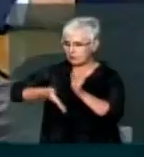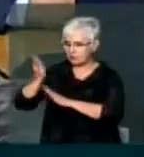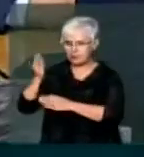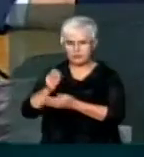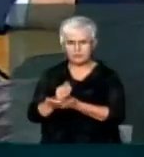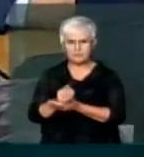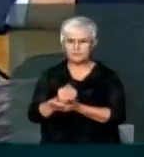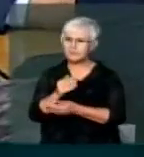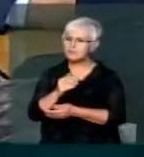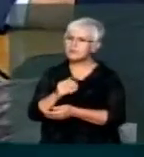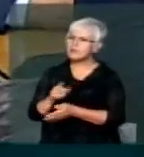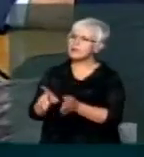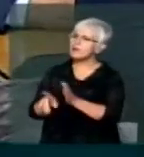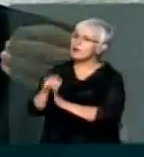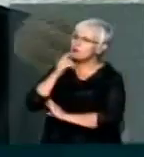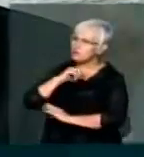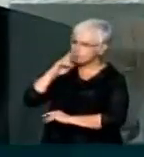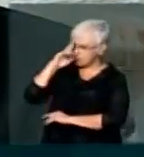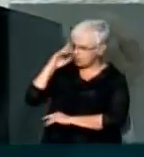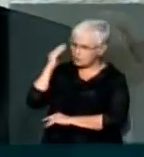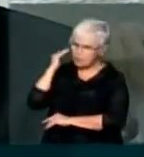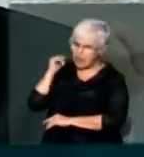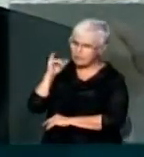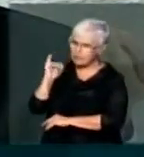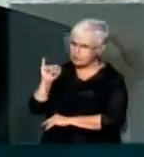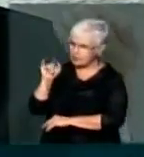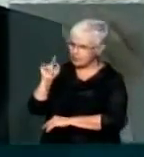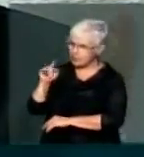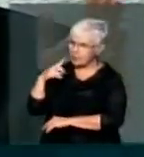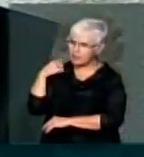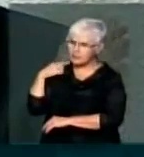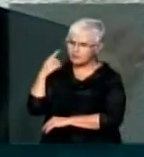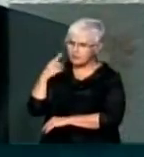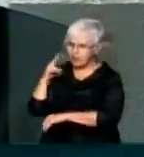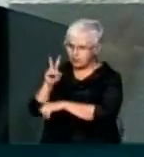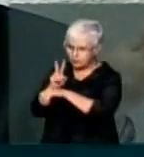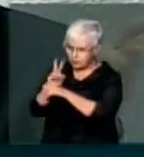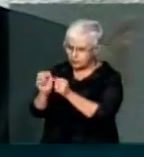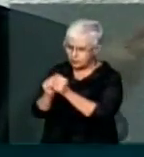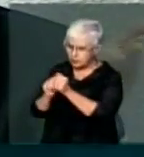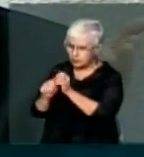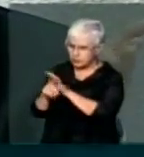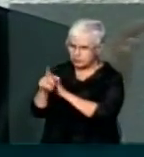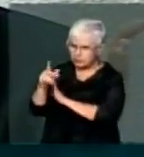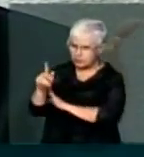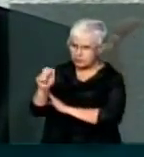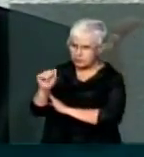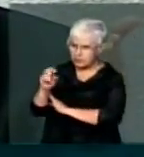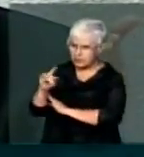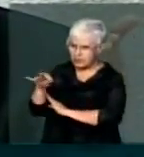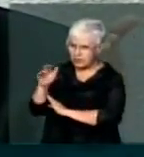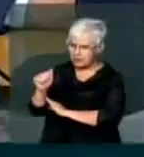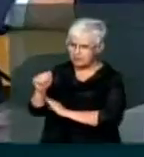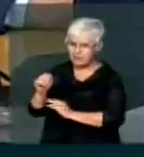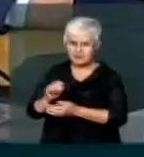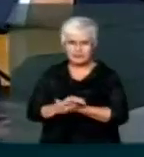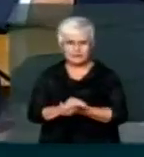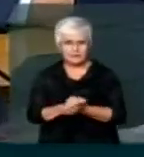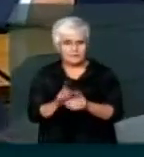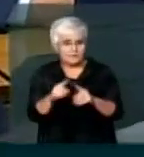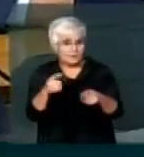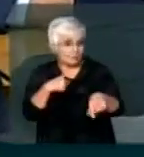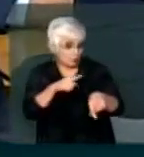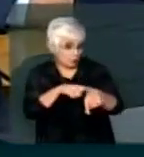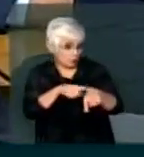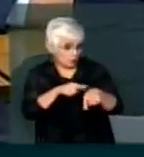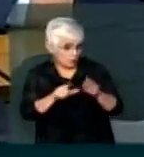para a Astra Oil lá nesse episódio? Não, não tenho conhecimento. Mas o senhor me permitir responder... Mas é que eu estou com o